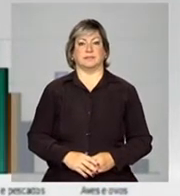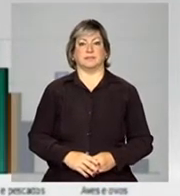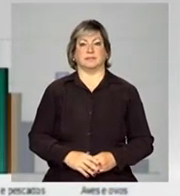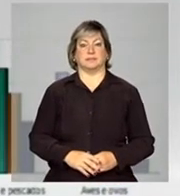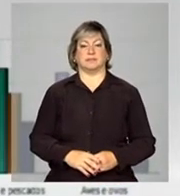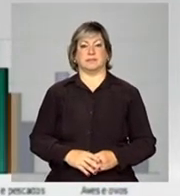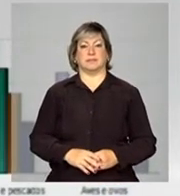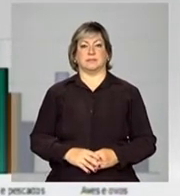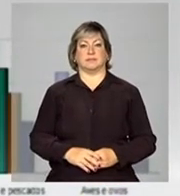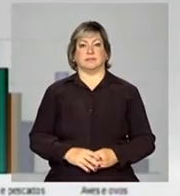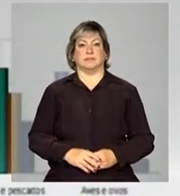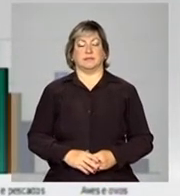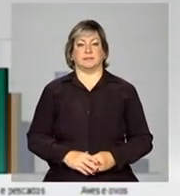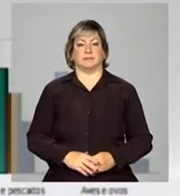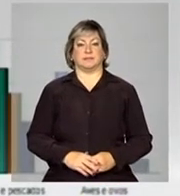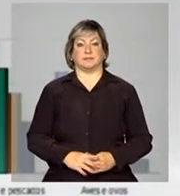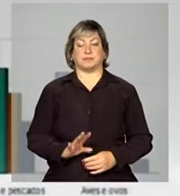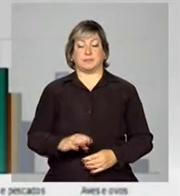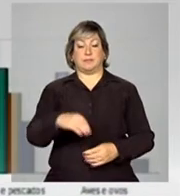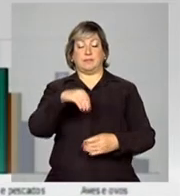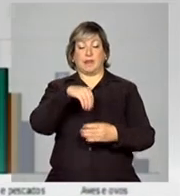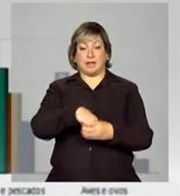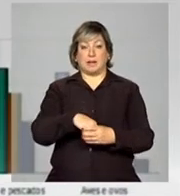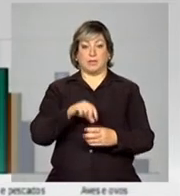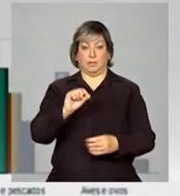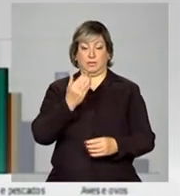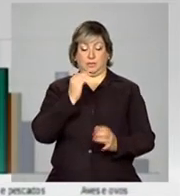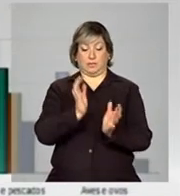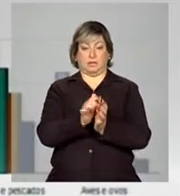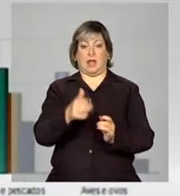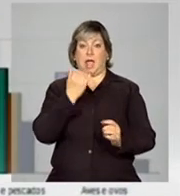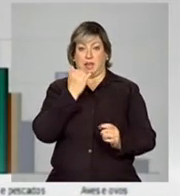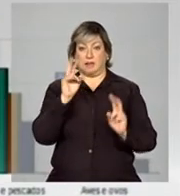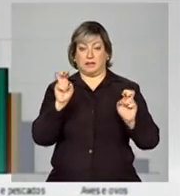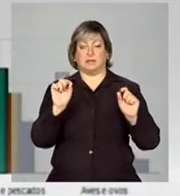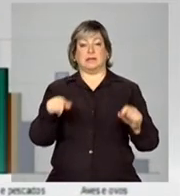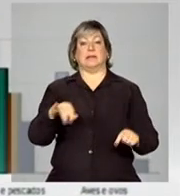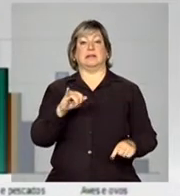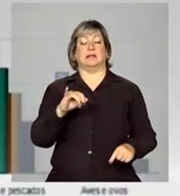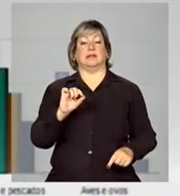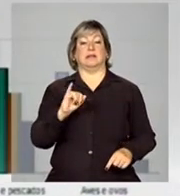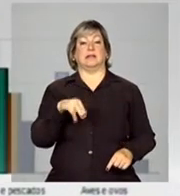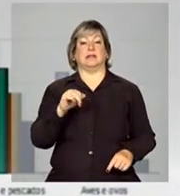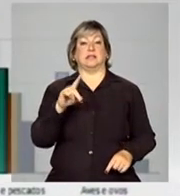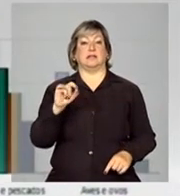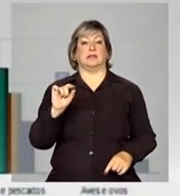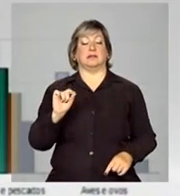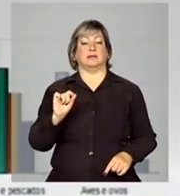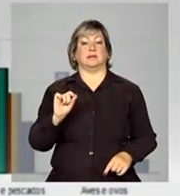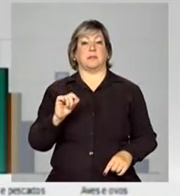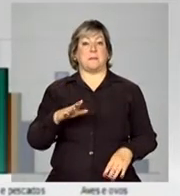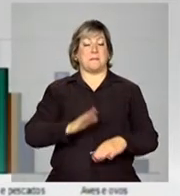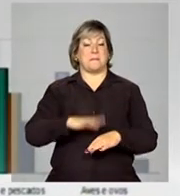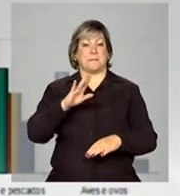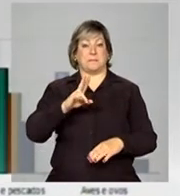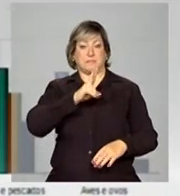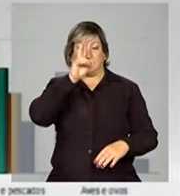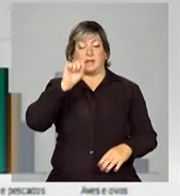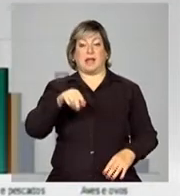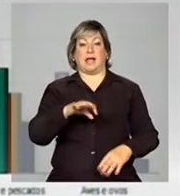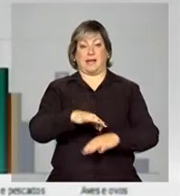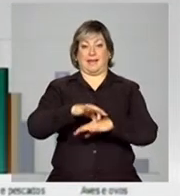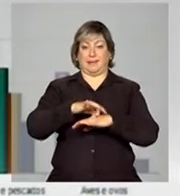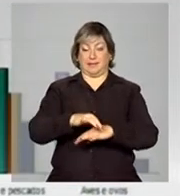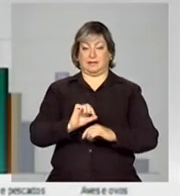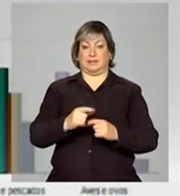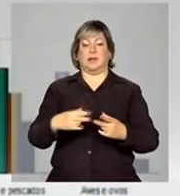Dentro de alimentação, o item que tem maior peso é carnes. Mesmo